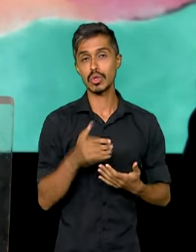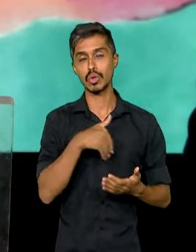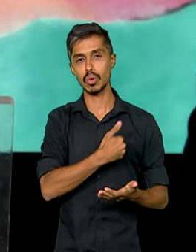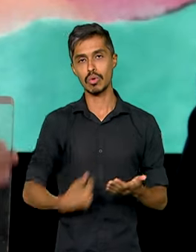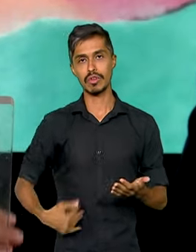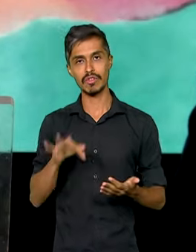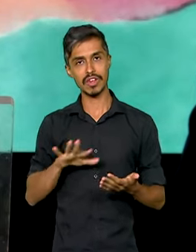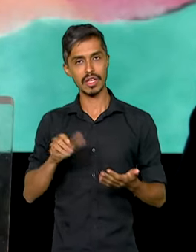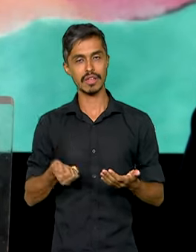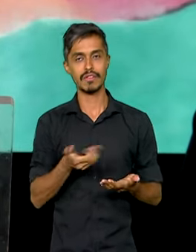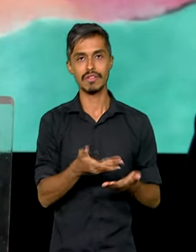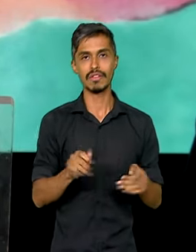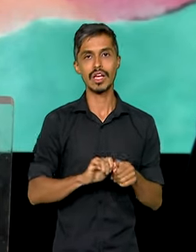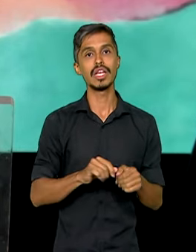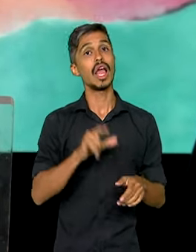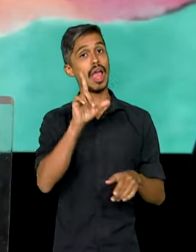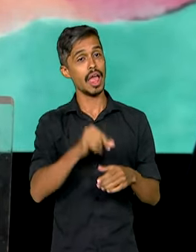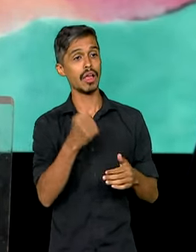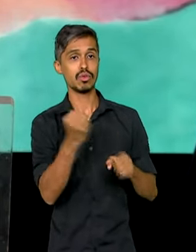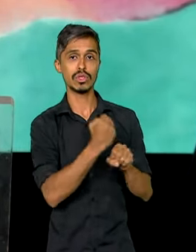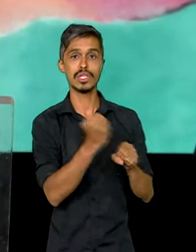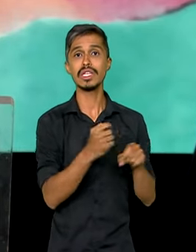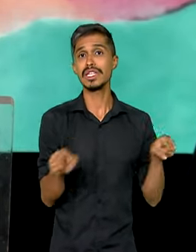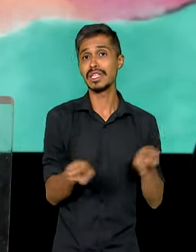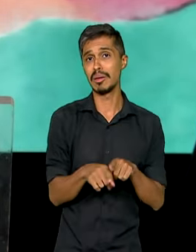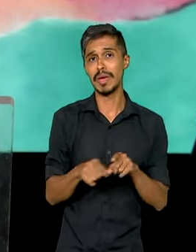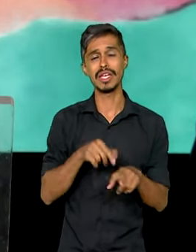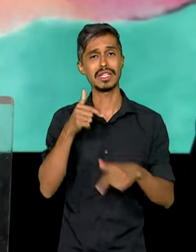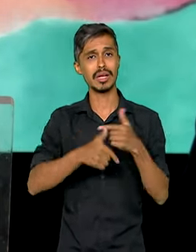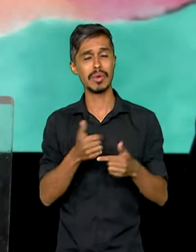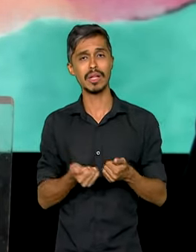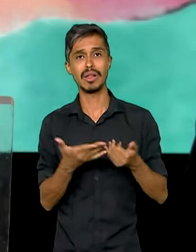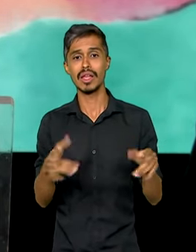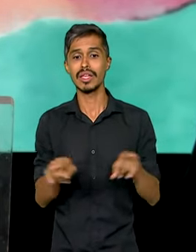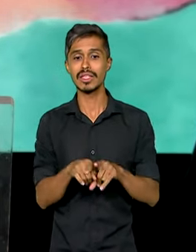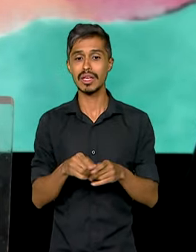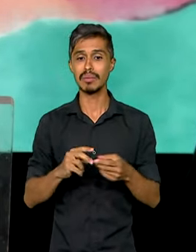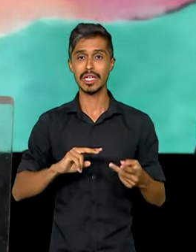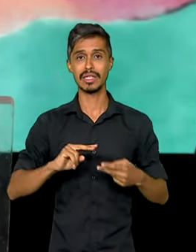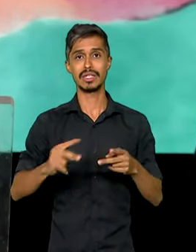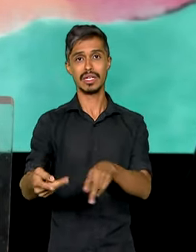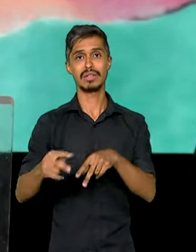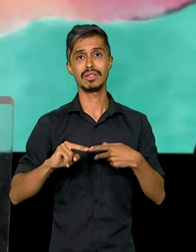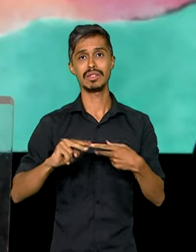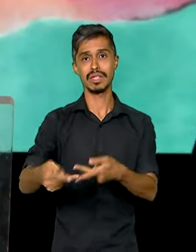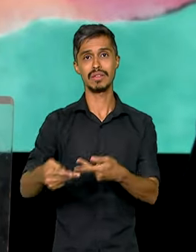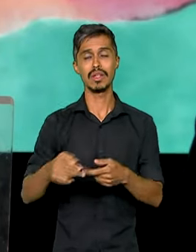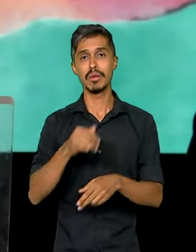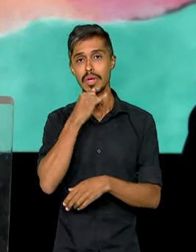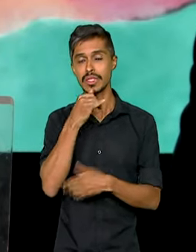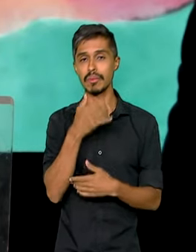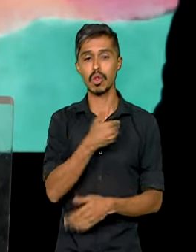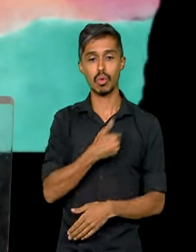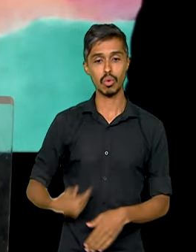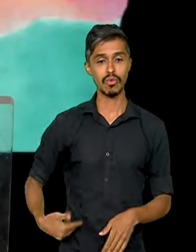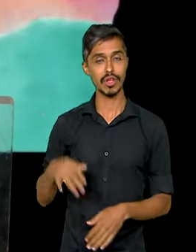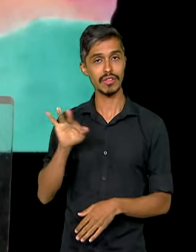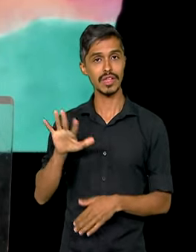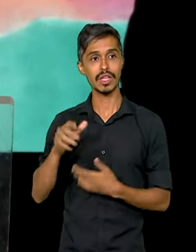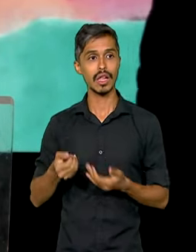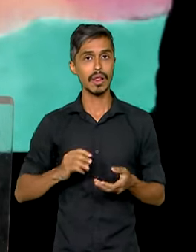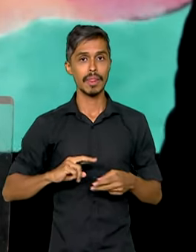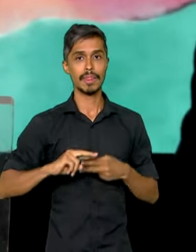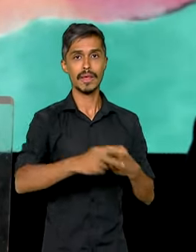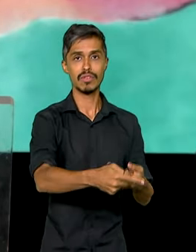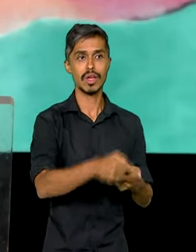faz, que vão desde obras até serviços prestados e transferências. Por exemplo, o governo federal transfere para estados